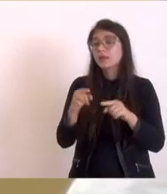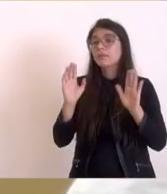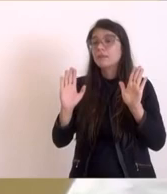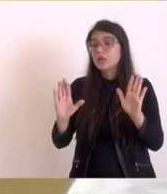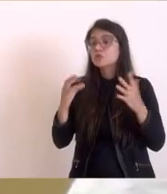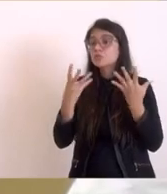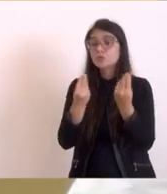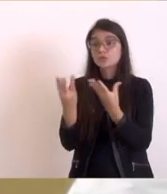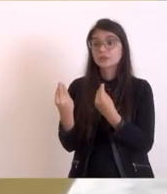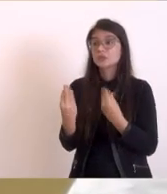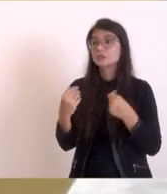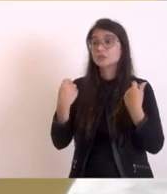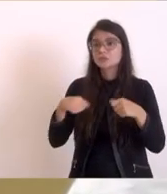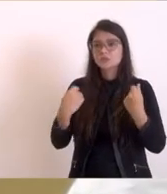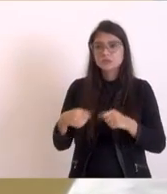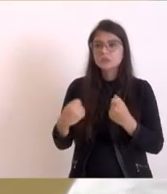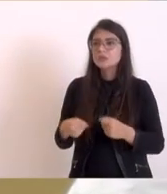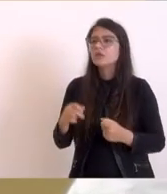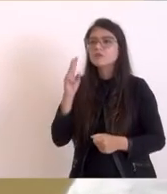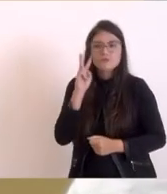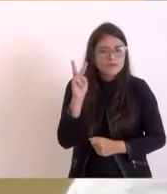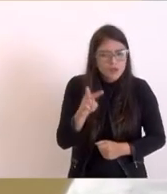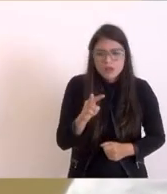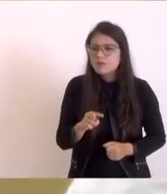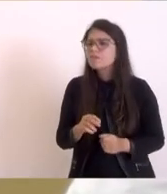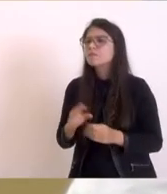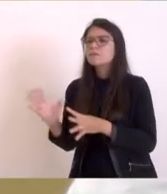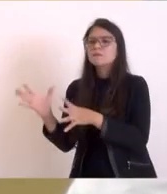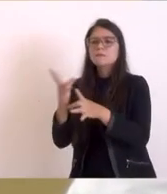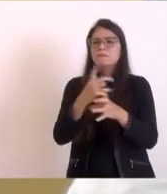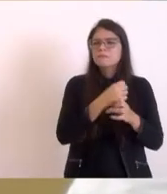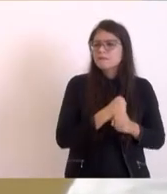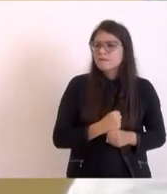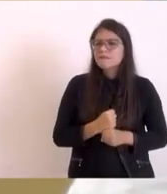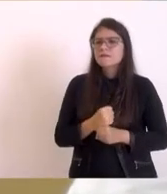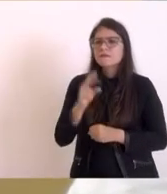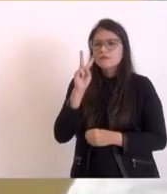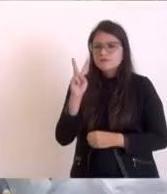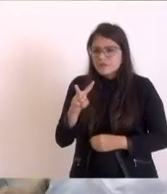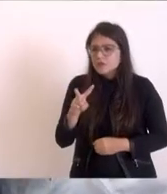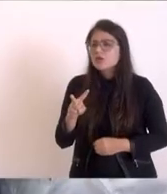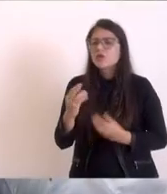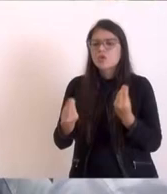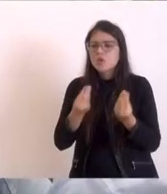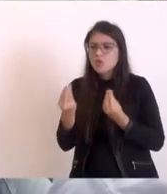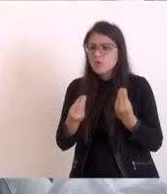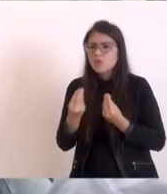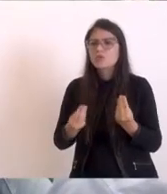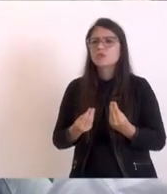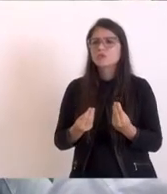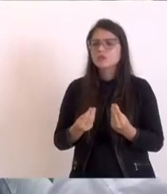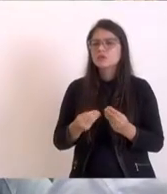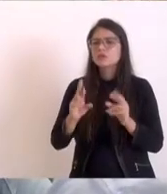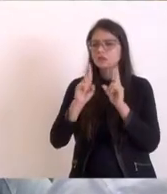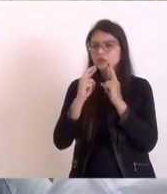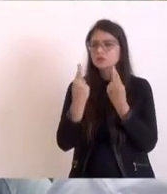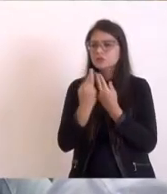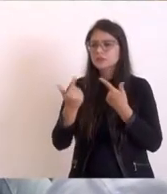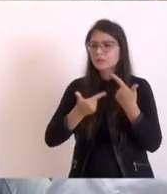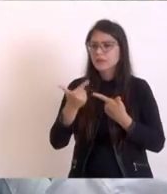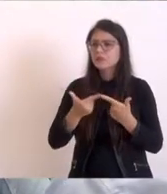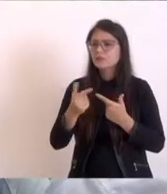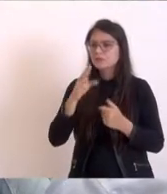muitas e aí fazer um apanhado, Marco, um raio-x para que a possa fazer uma reunião de trabalho com os prefeitos